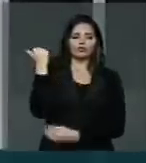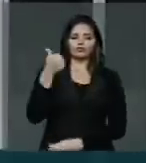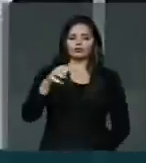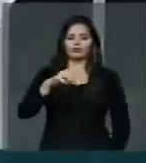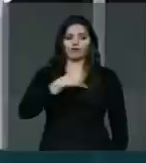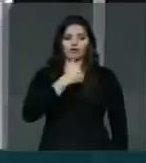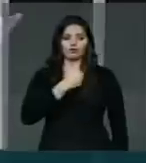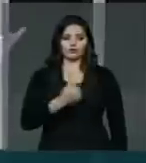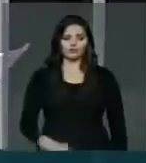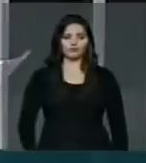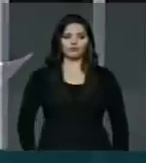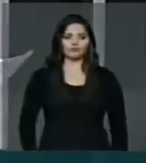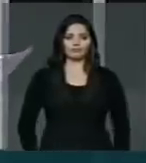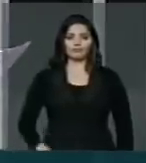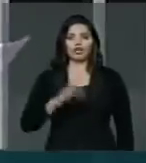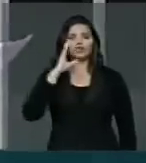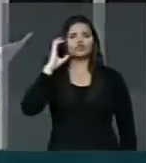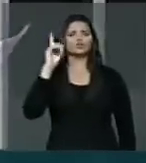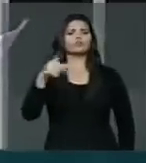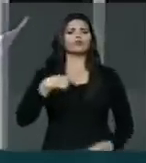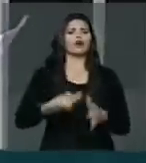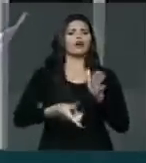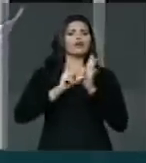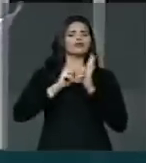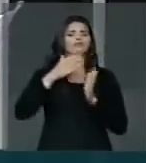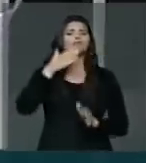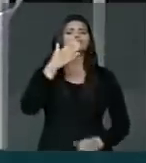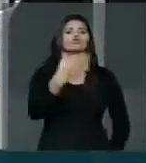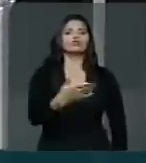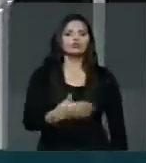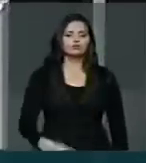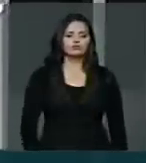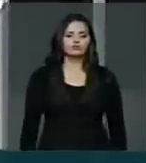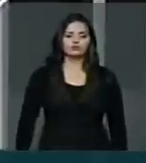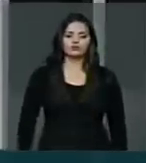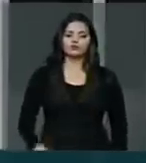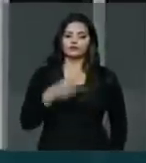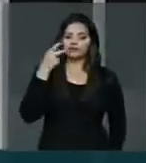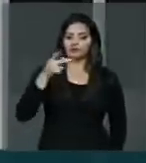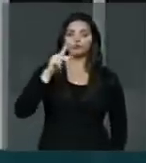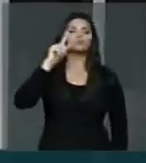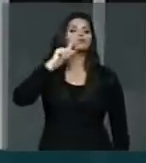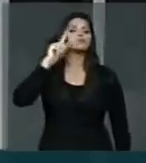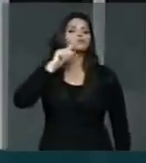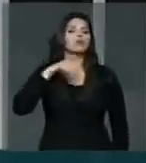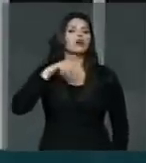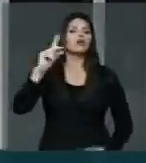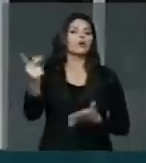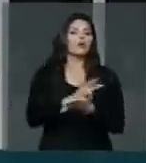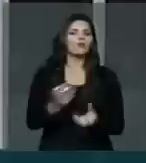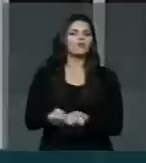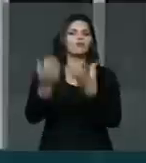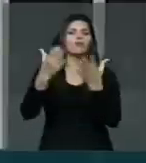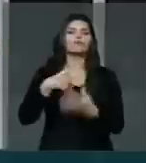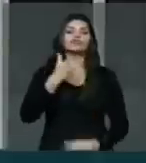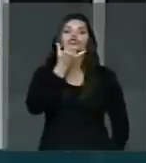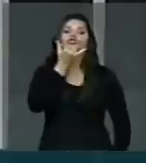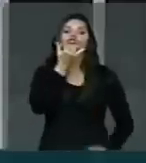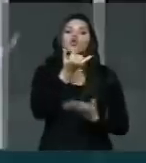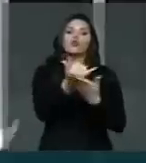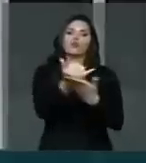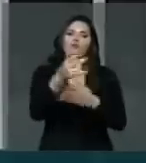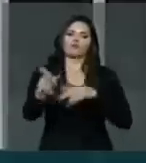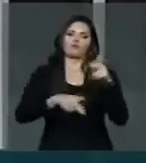anos de idade. Ela devia, sim, antes de pedir, de se referir aos Estados Unidos, a aquele episódio, pedir desculpas ao povo